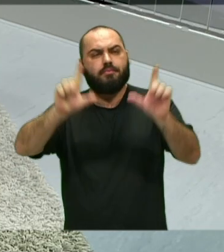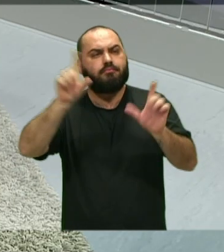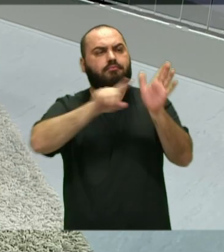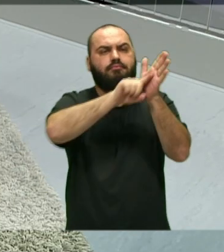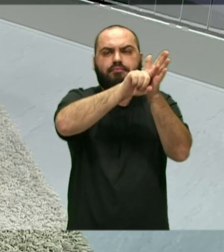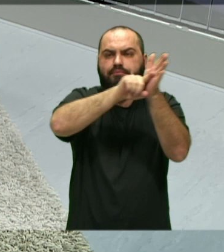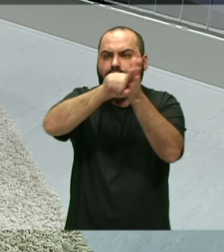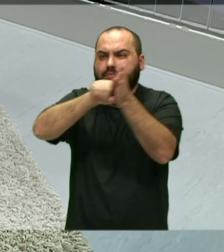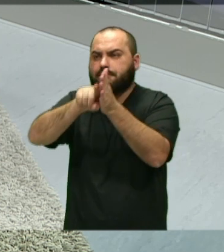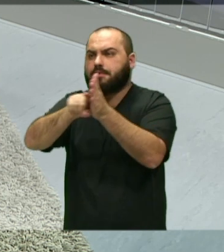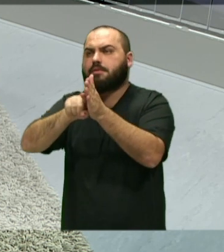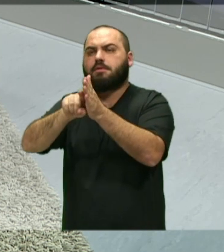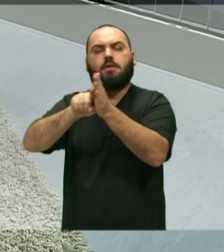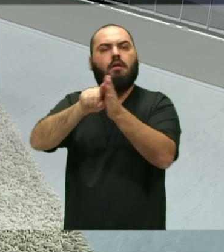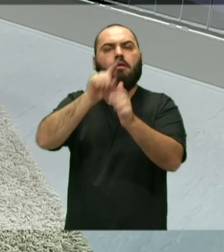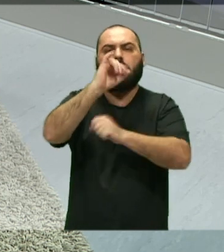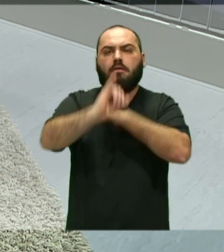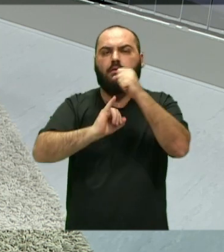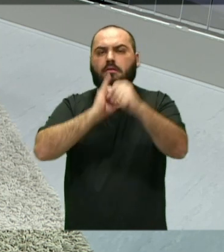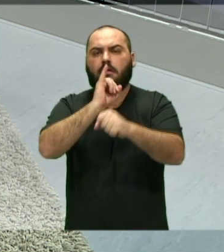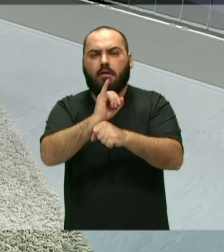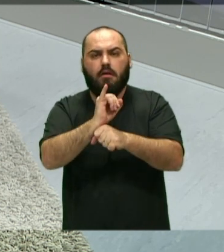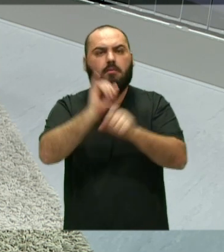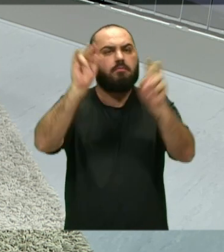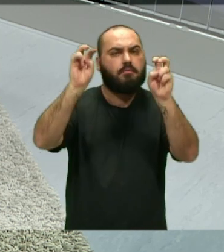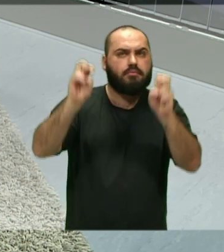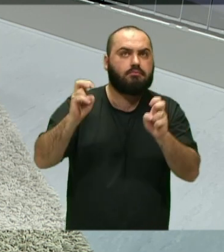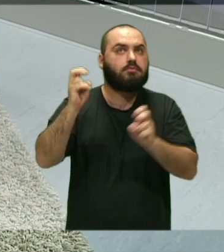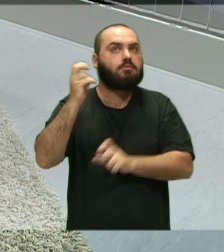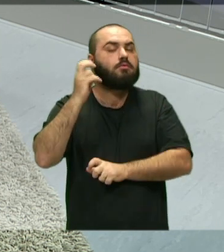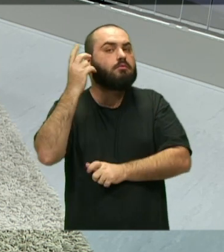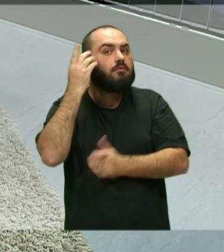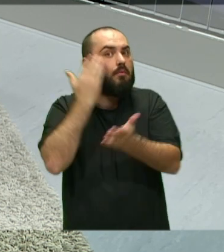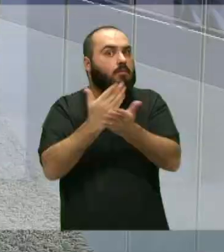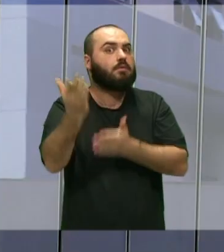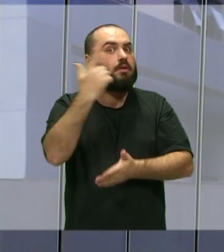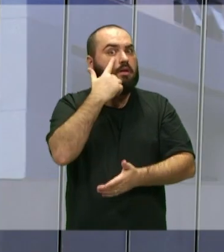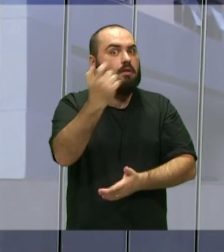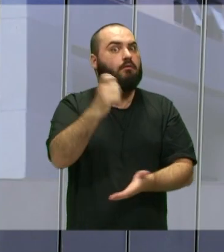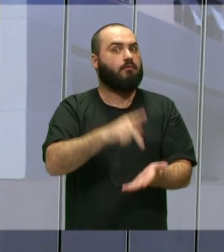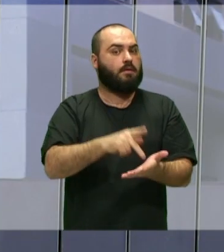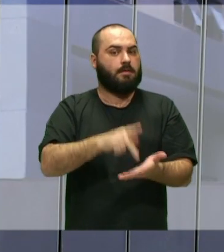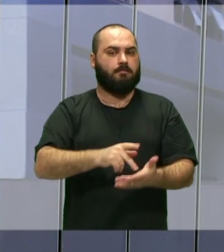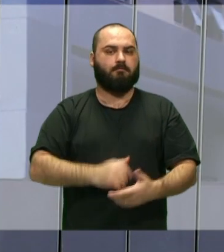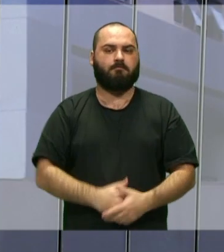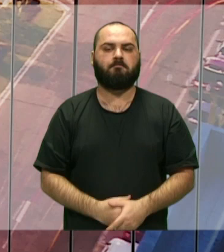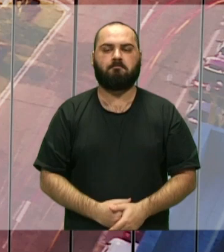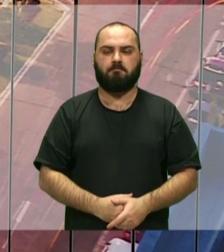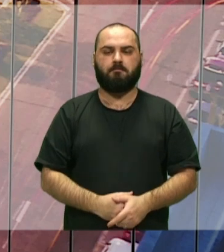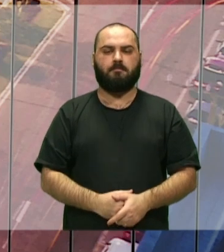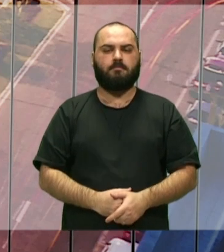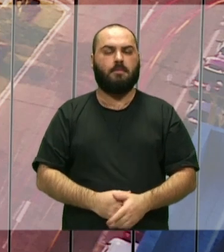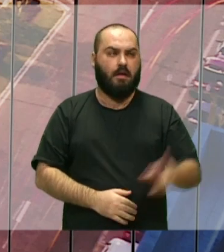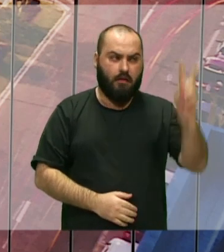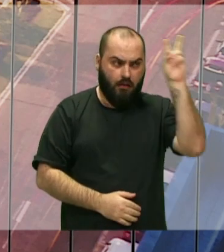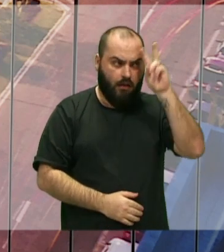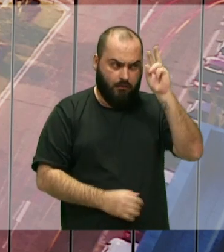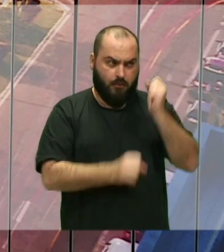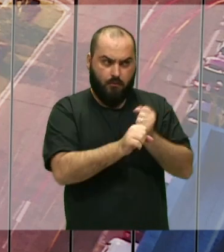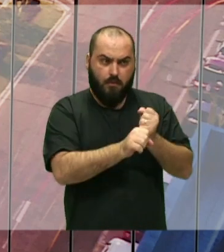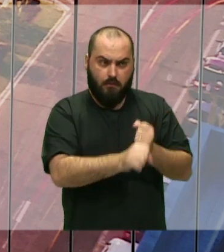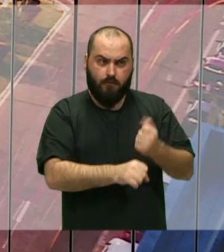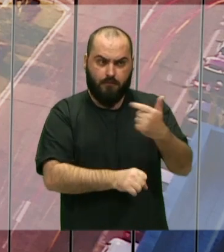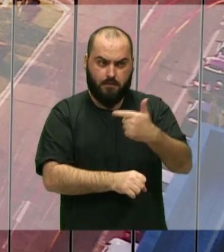sobre assunto, aí que eu comecei a me interessar, né, realmente. Lucas, você lembra no ano de 2022,